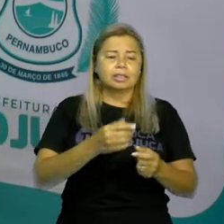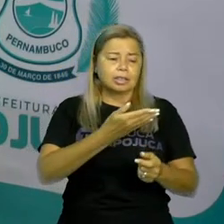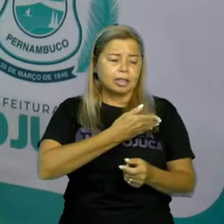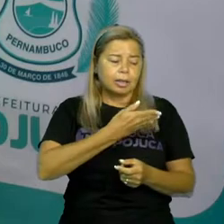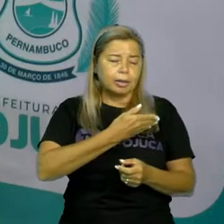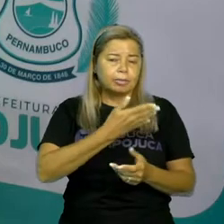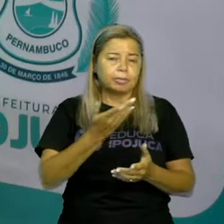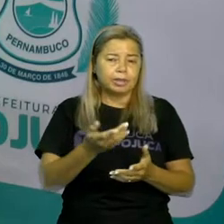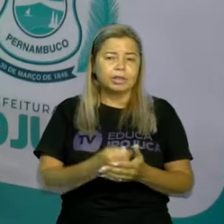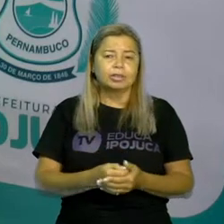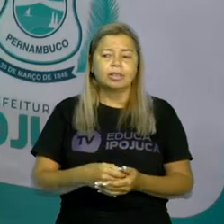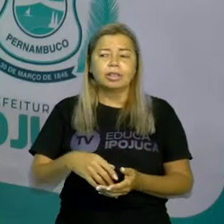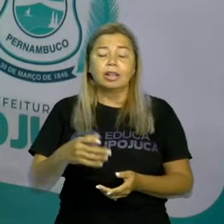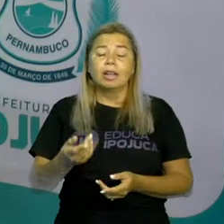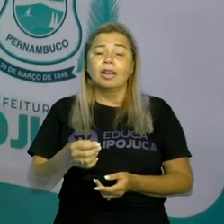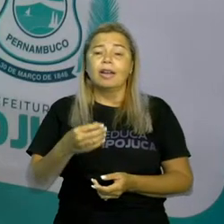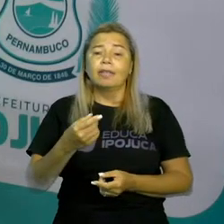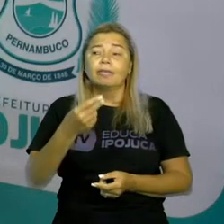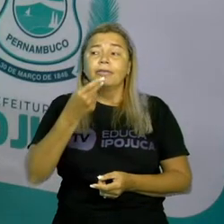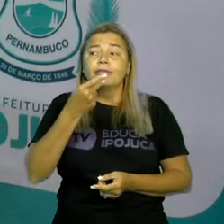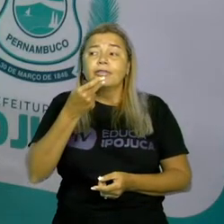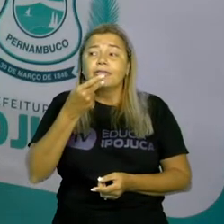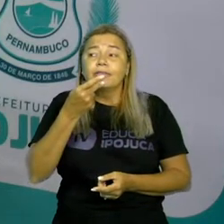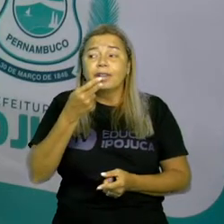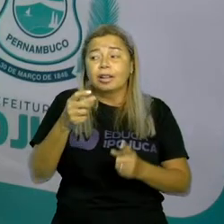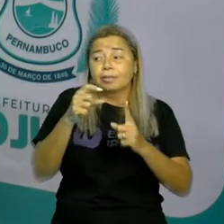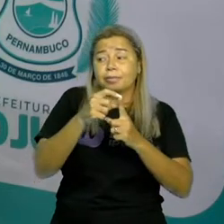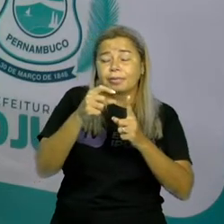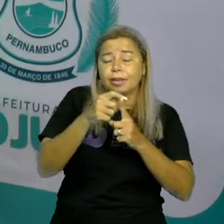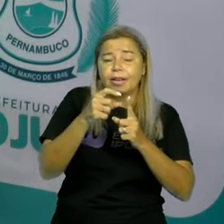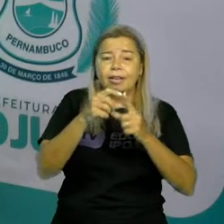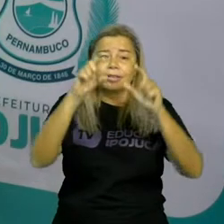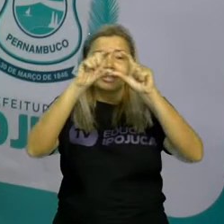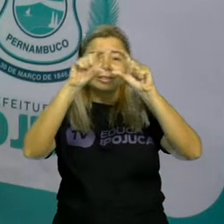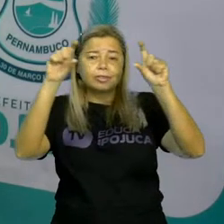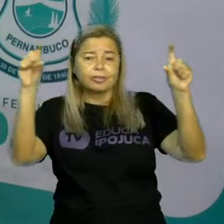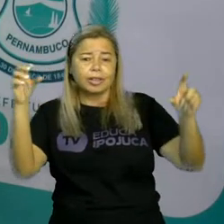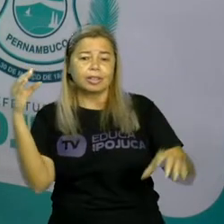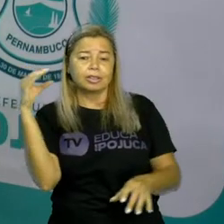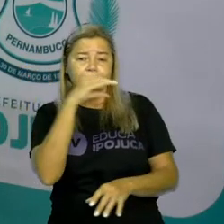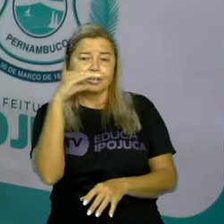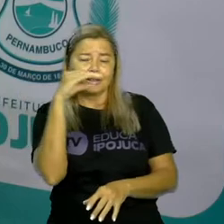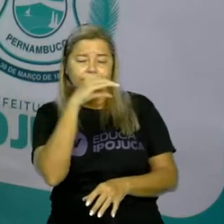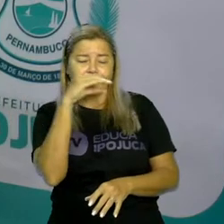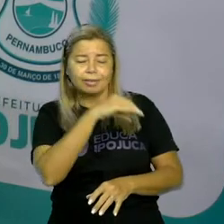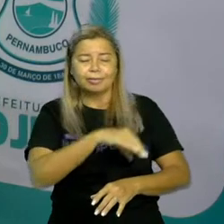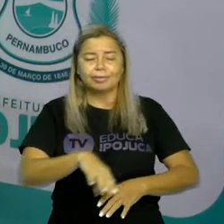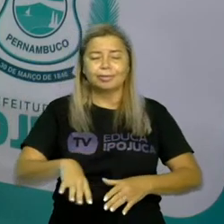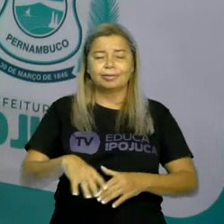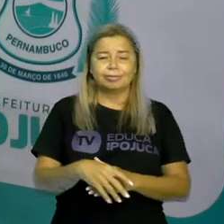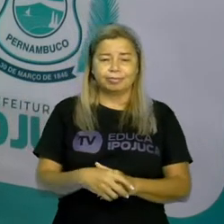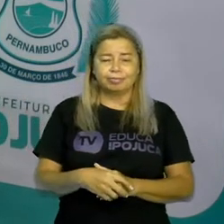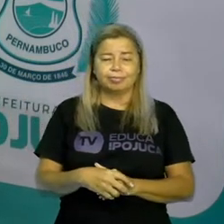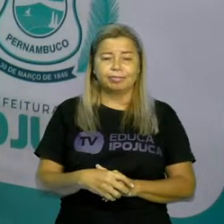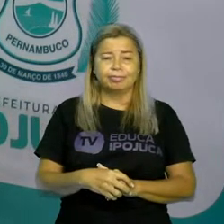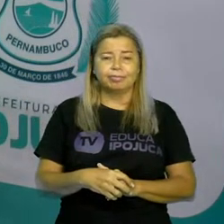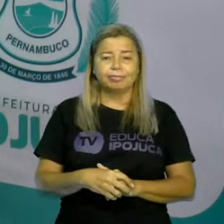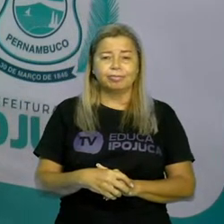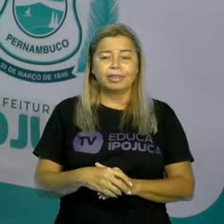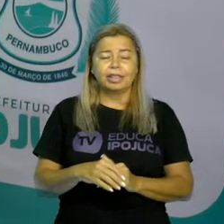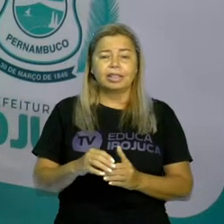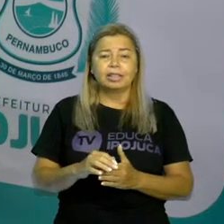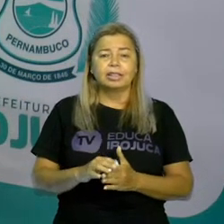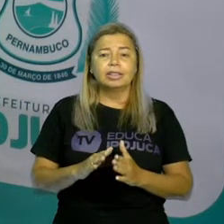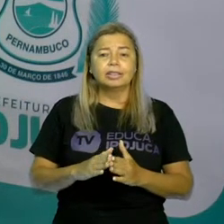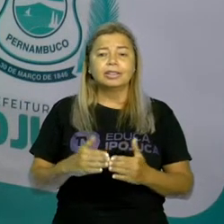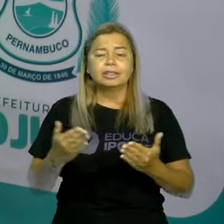pronunciar frases com agilidade, né? E ajuda também a